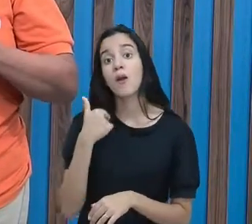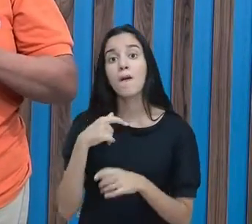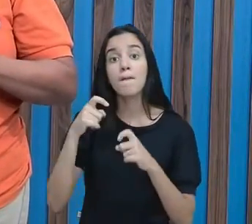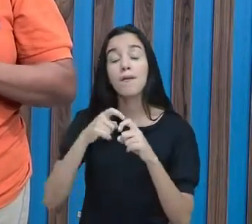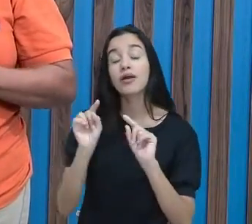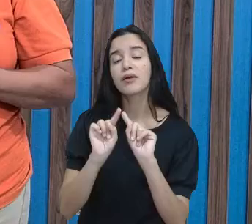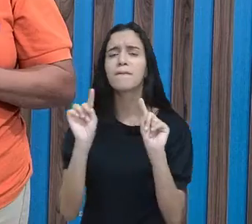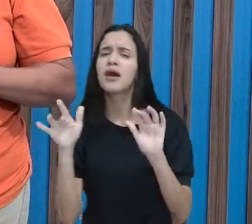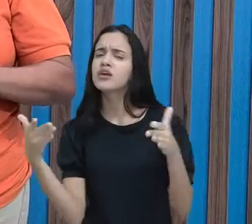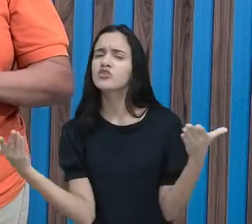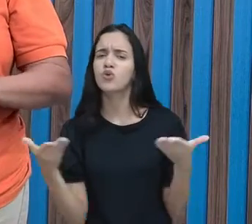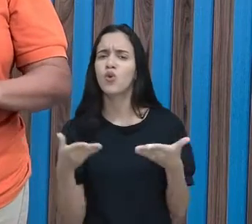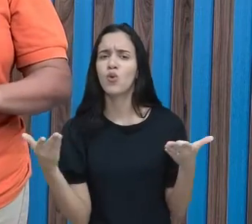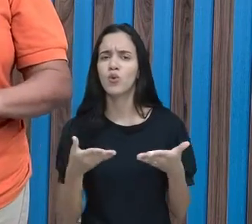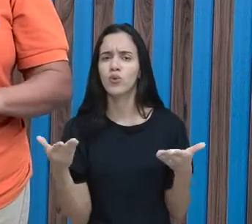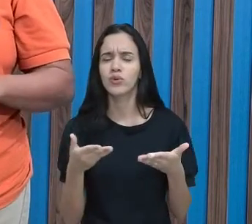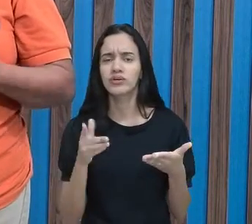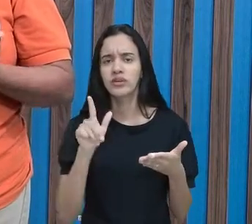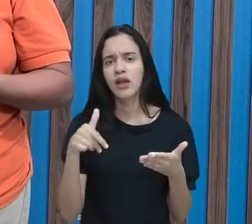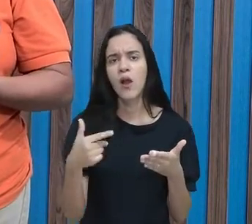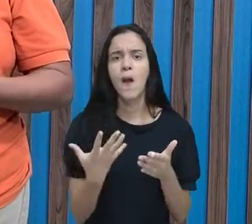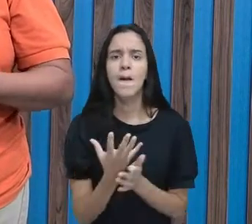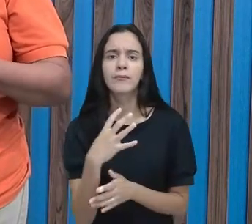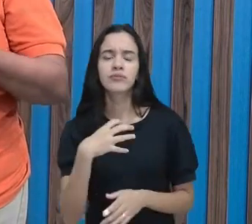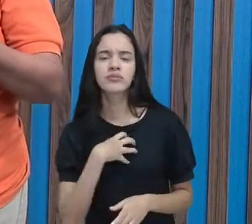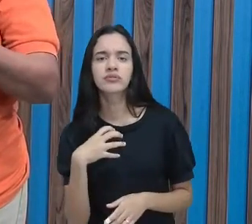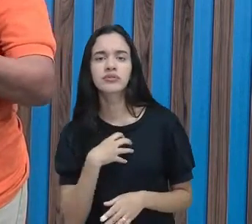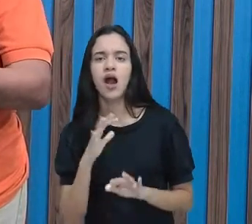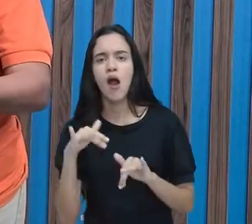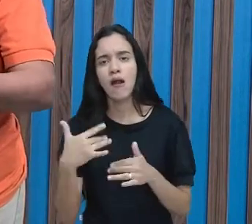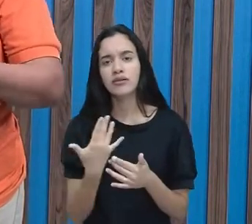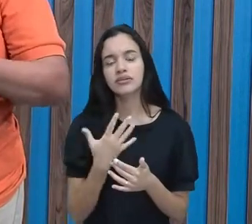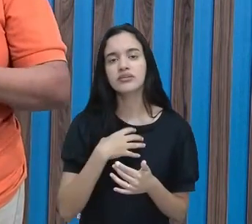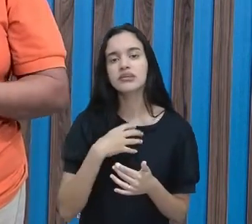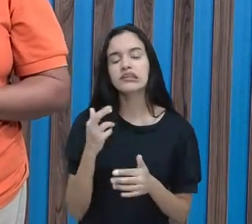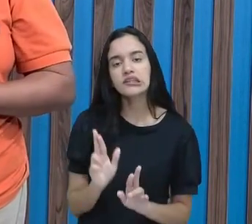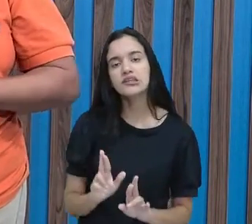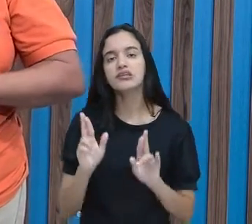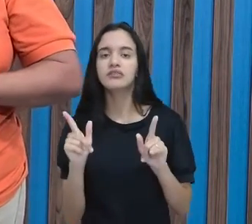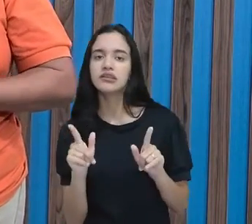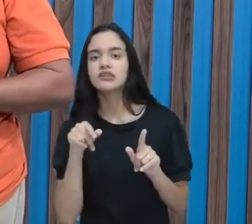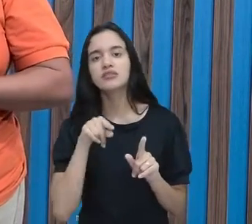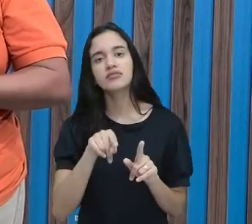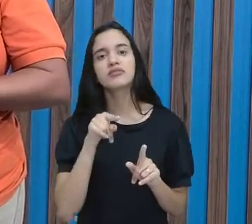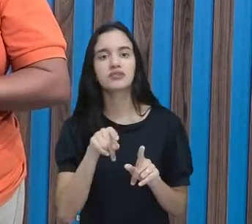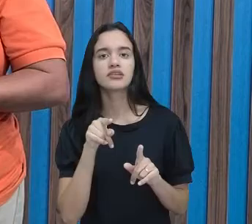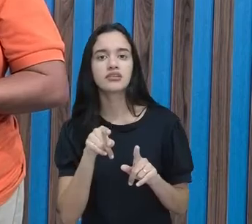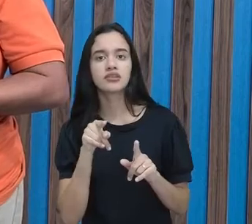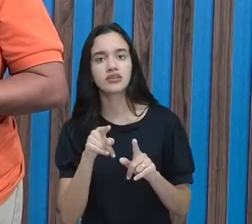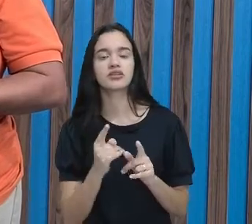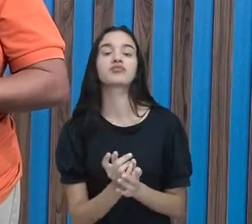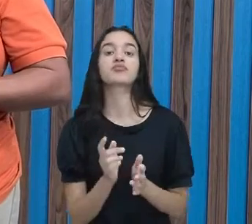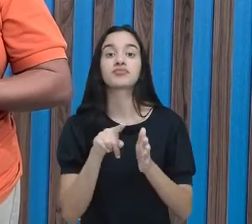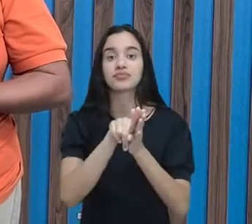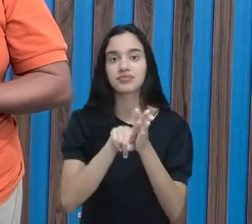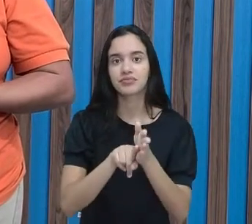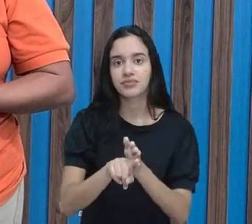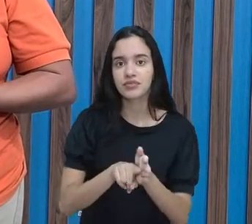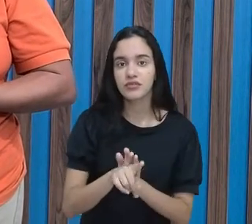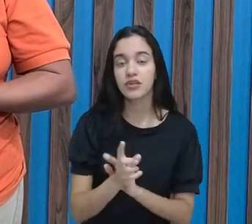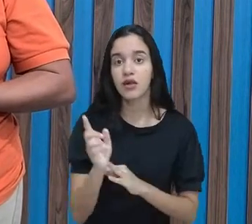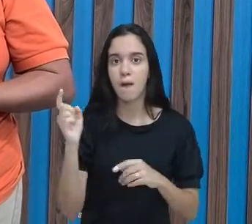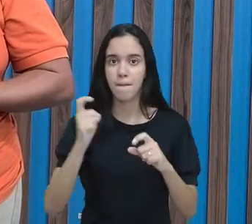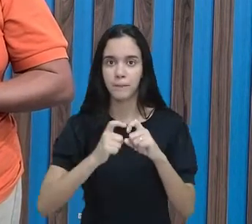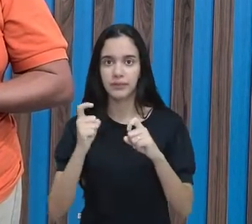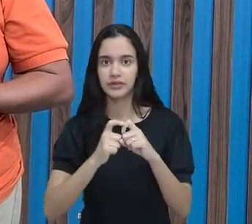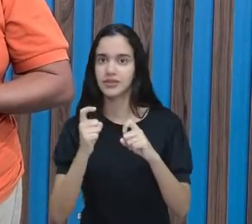será que hoje em dia já existe nova maneira, existe uma maneira diferente de você fazer uma consulta ao médico?